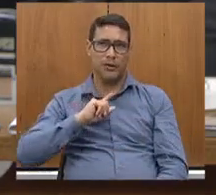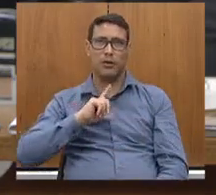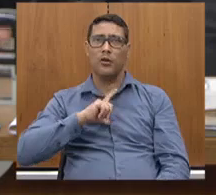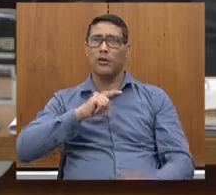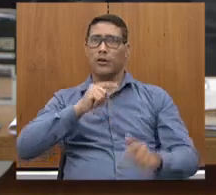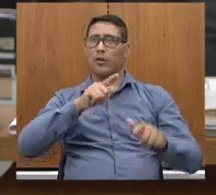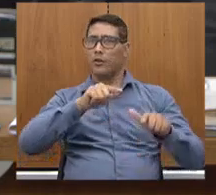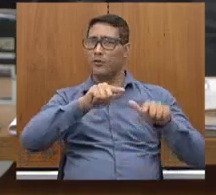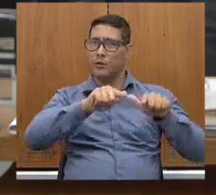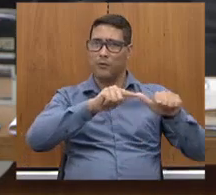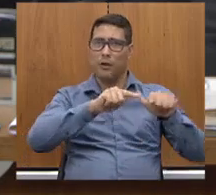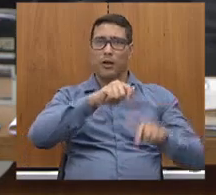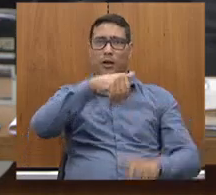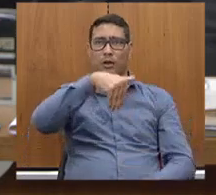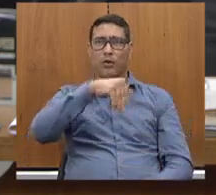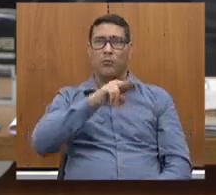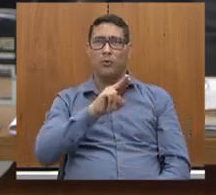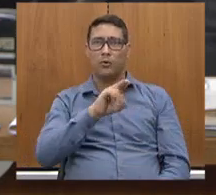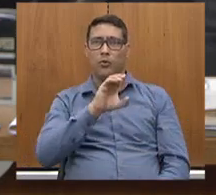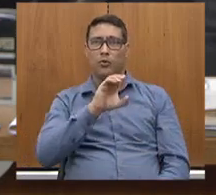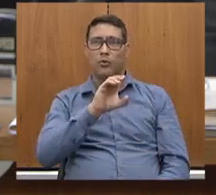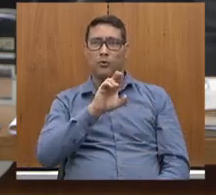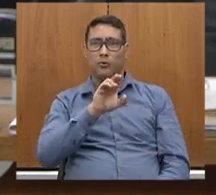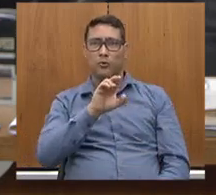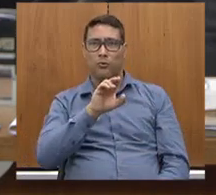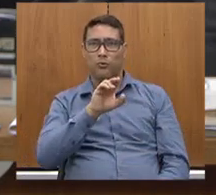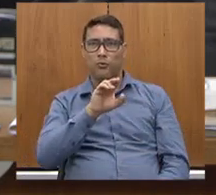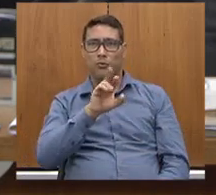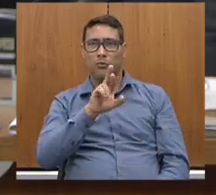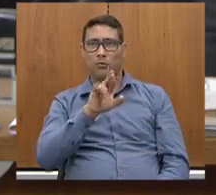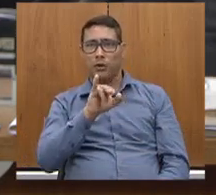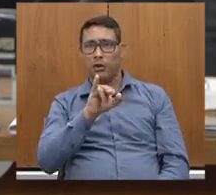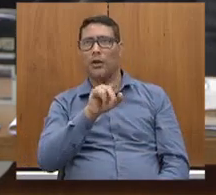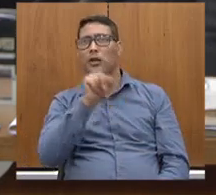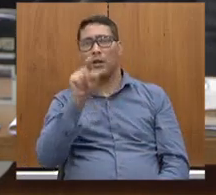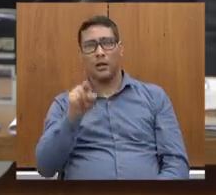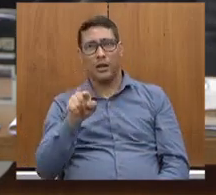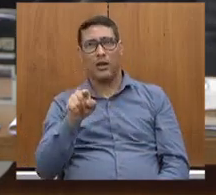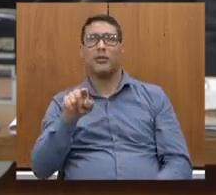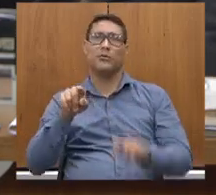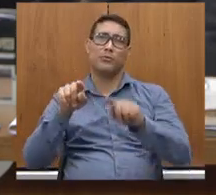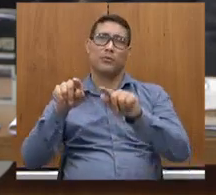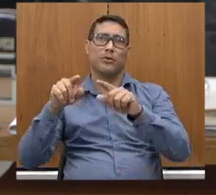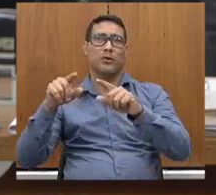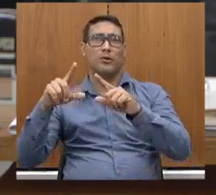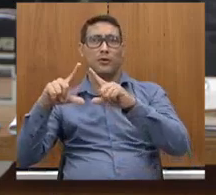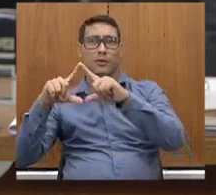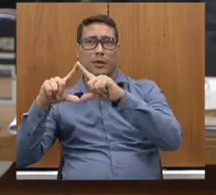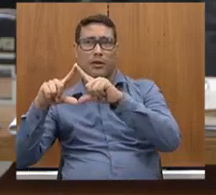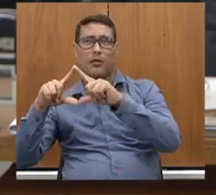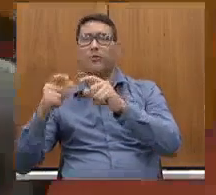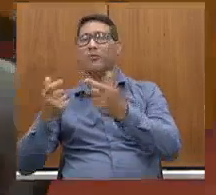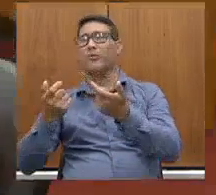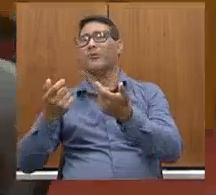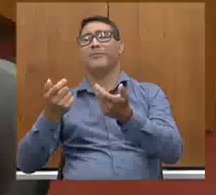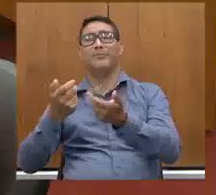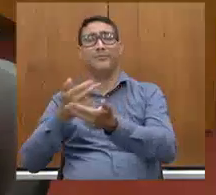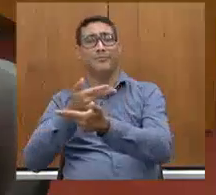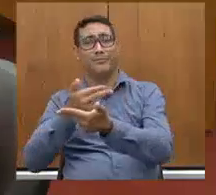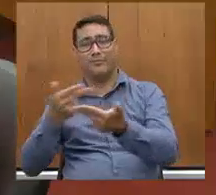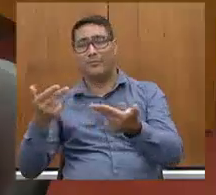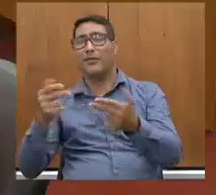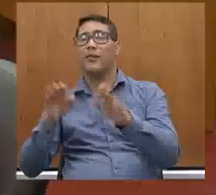no Mucuri, mas eu te dou trabalho cá no Rio Doce, eu te dou trabalho lá no Triângulo, e assim vai, o